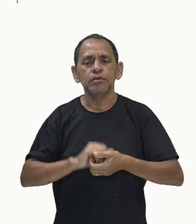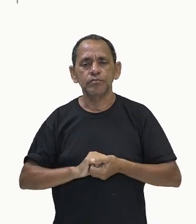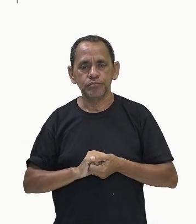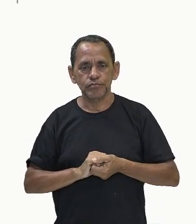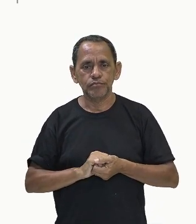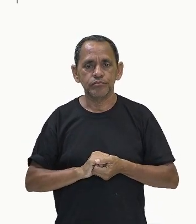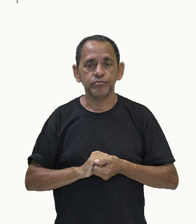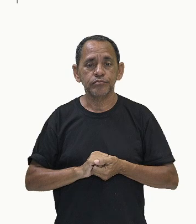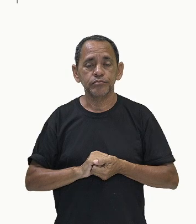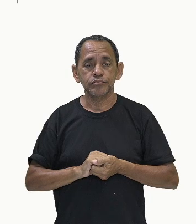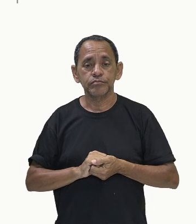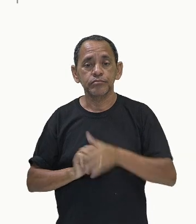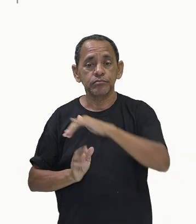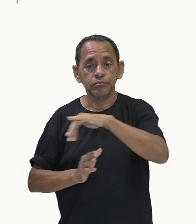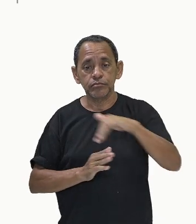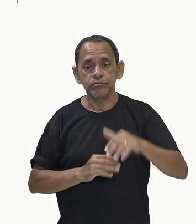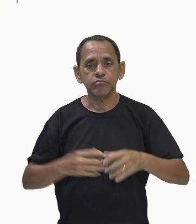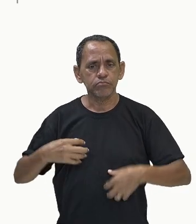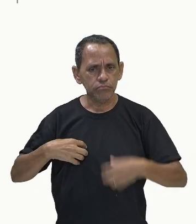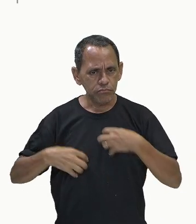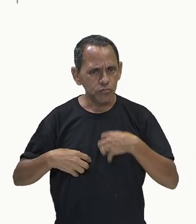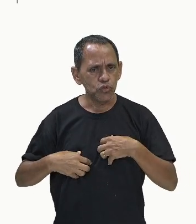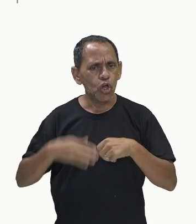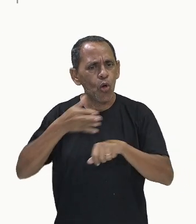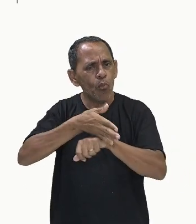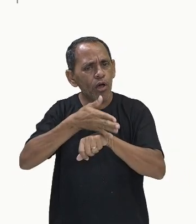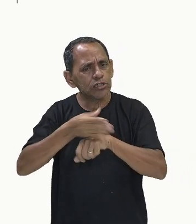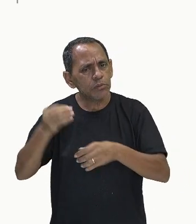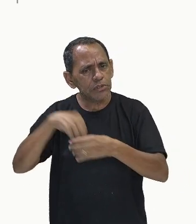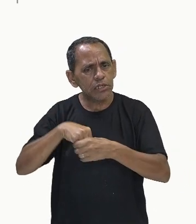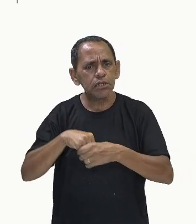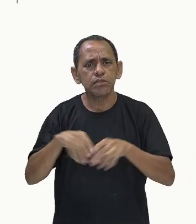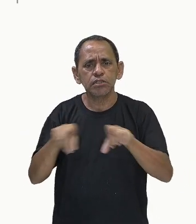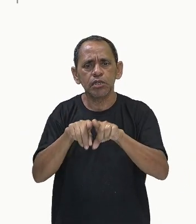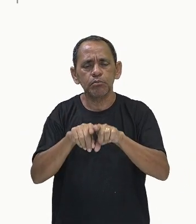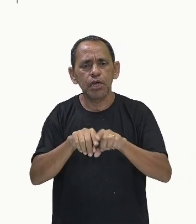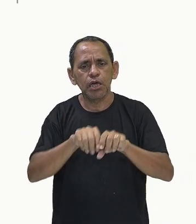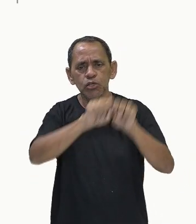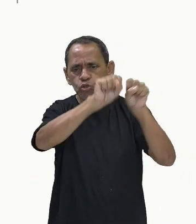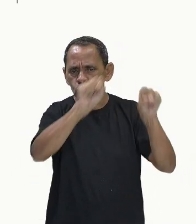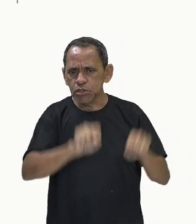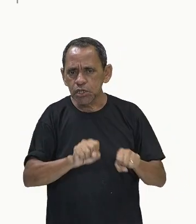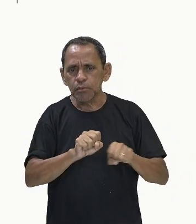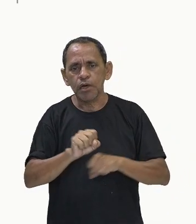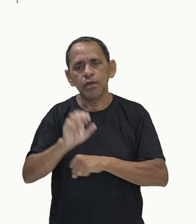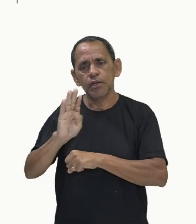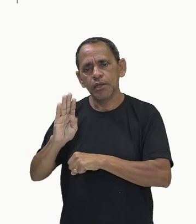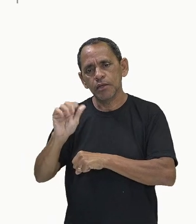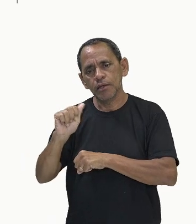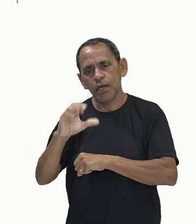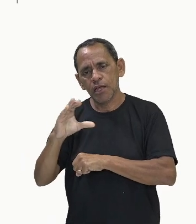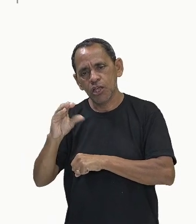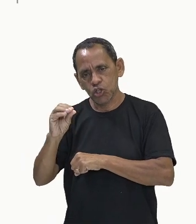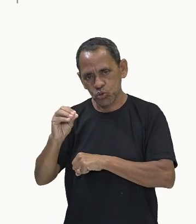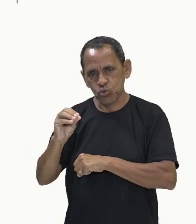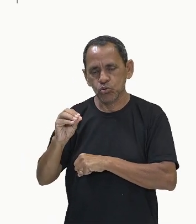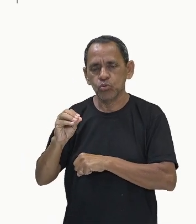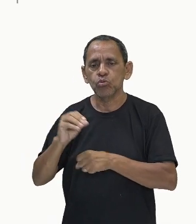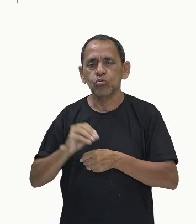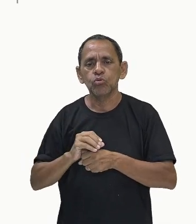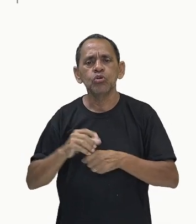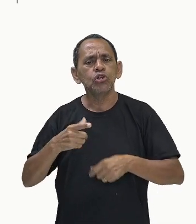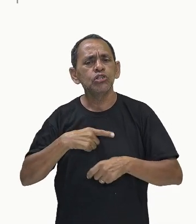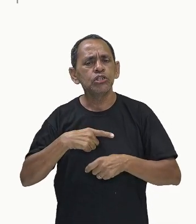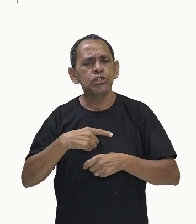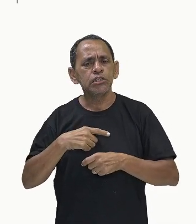órgãos, que fazem parte do sistema imunológico, nós temos o baço. O baço vai possuir a